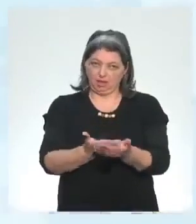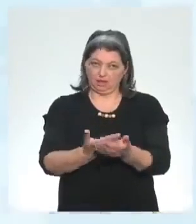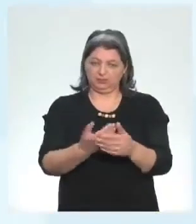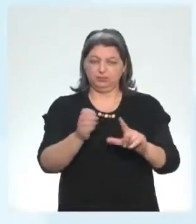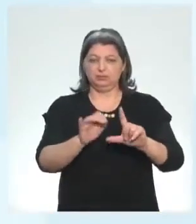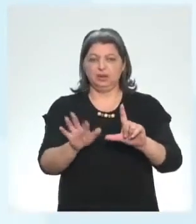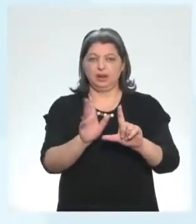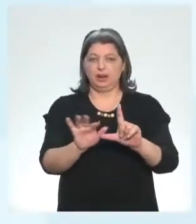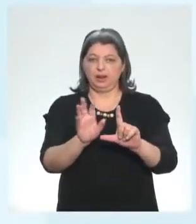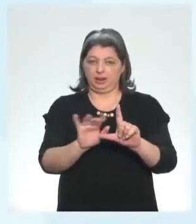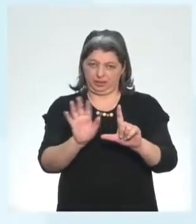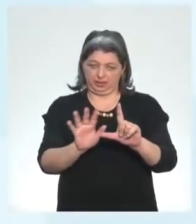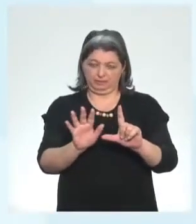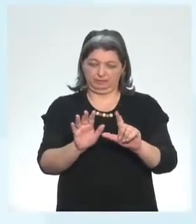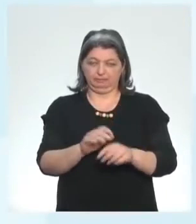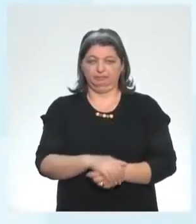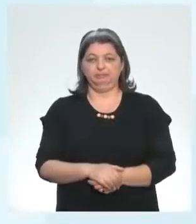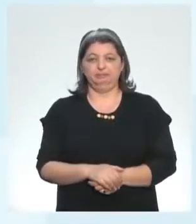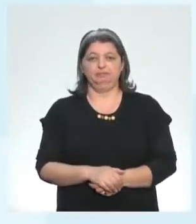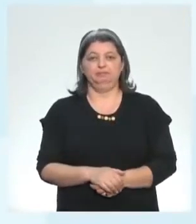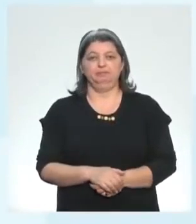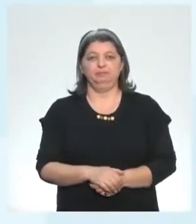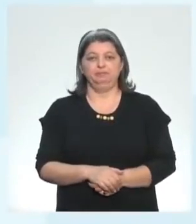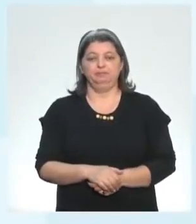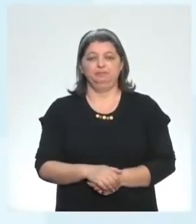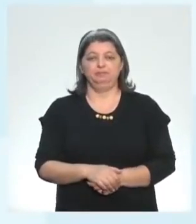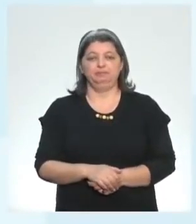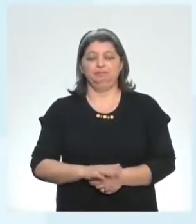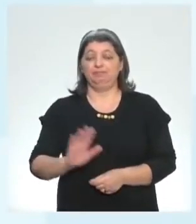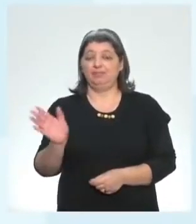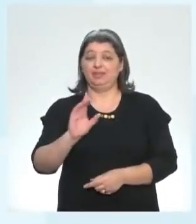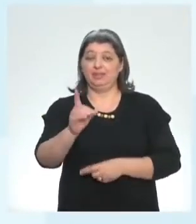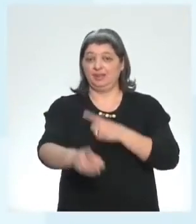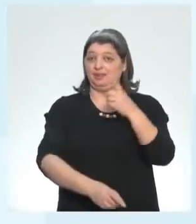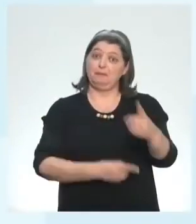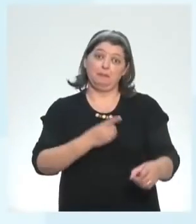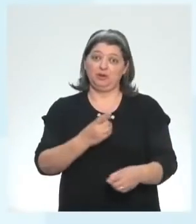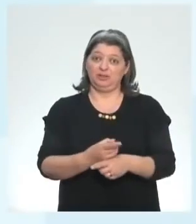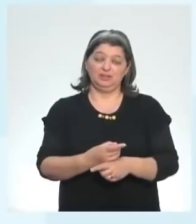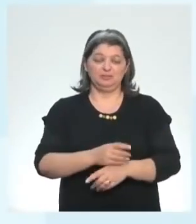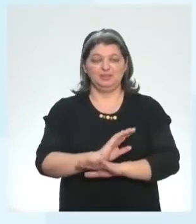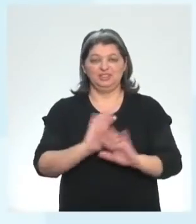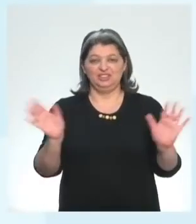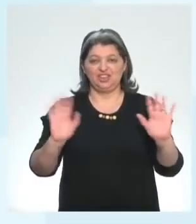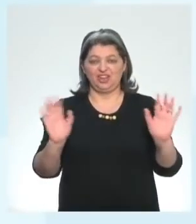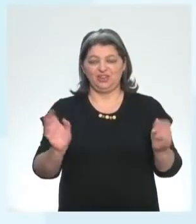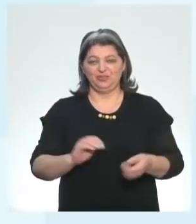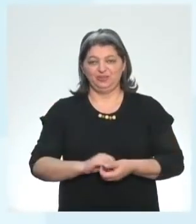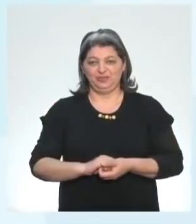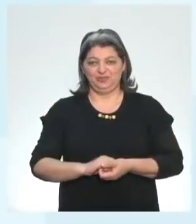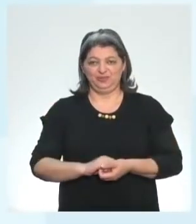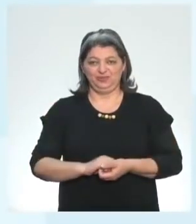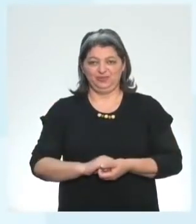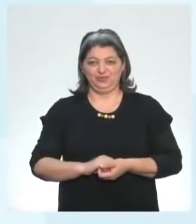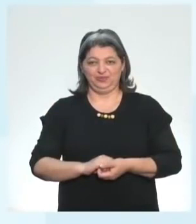o QR Code na tela. See you around. Até a próxima. Bye, bye. Bye, bye. Tchau,